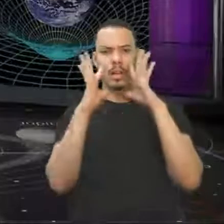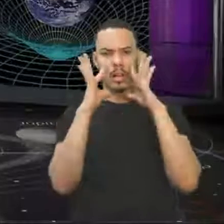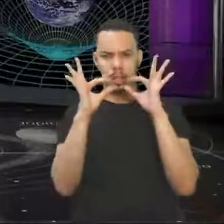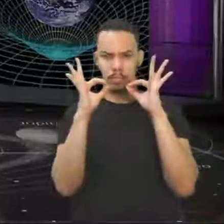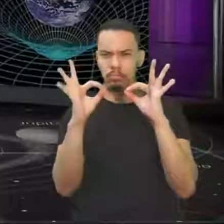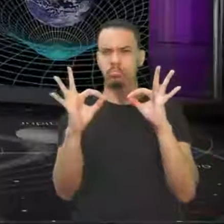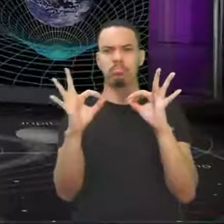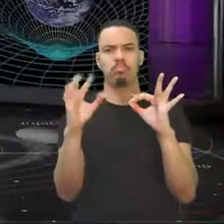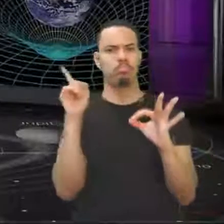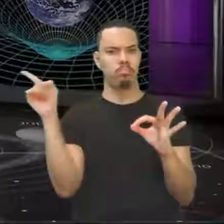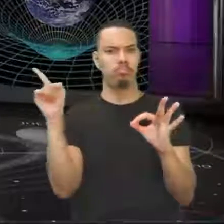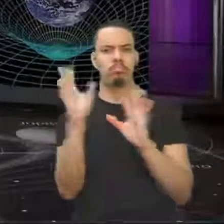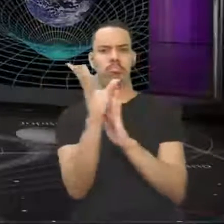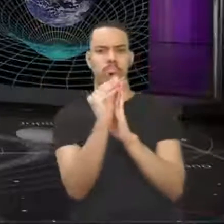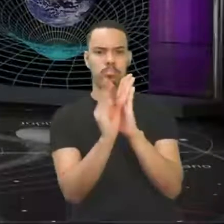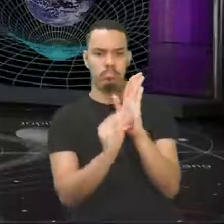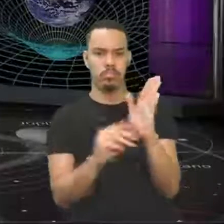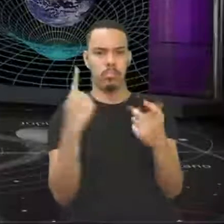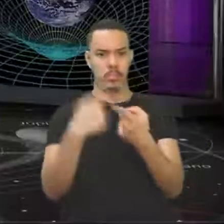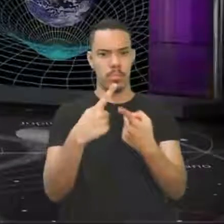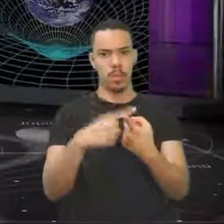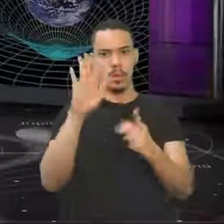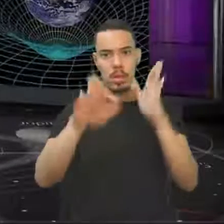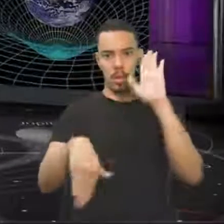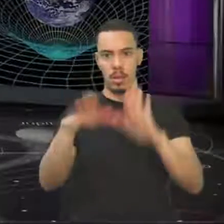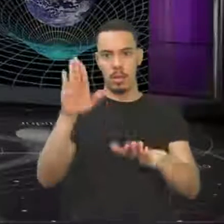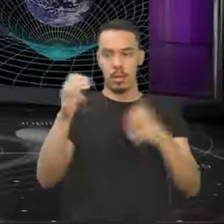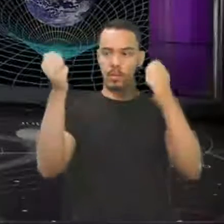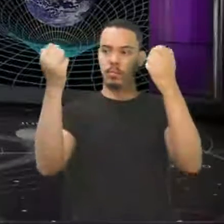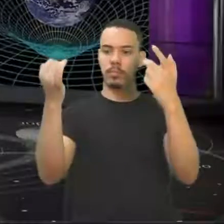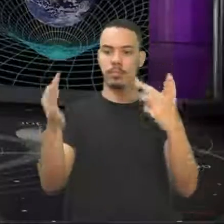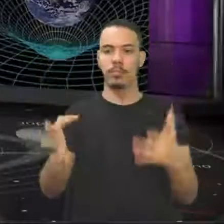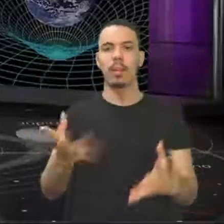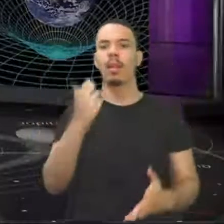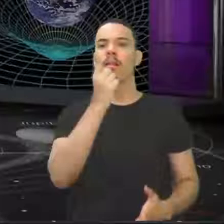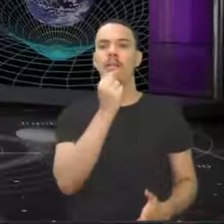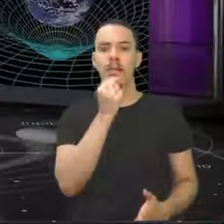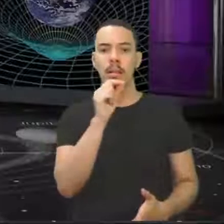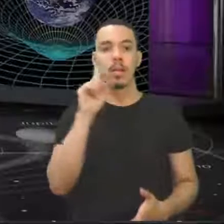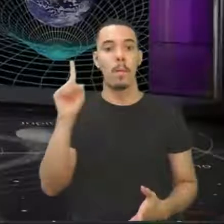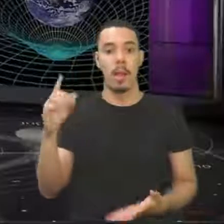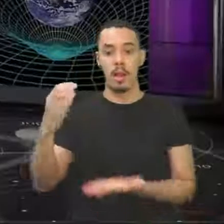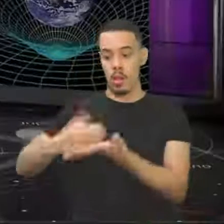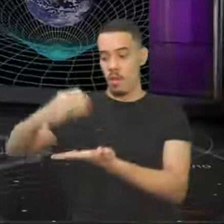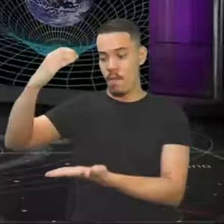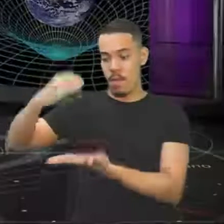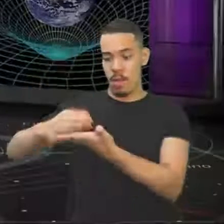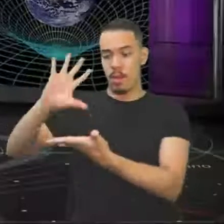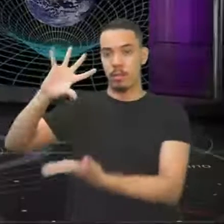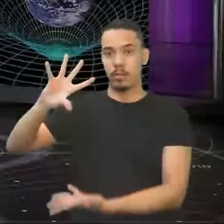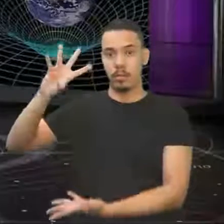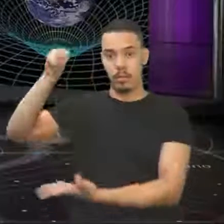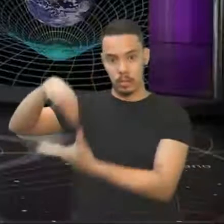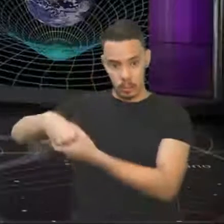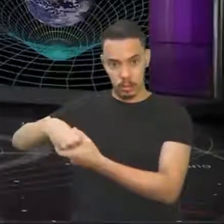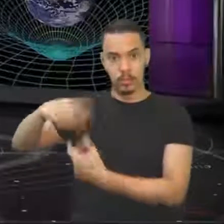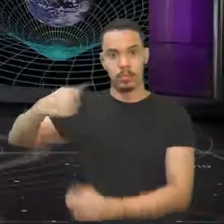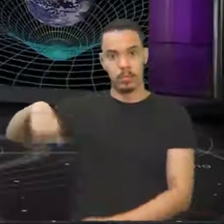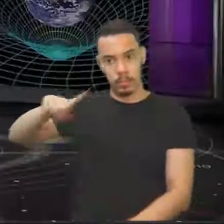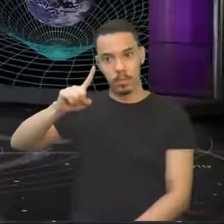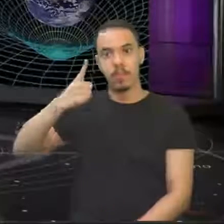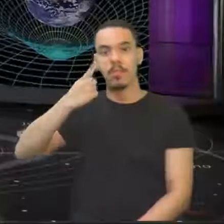atenção, em exercício, às vezes, está falando de líquido, e o frasco que colocou o líquido que a vai fazer,